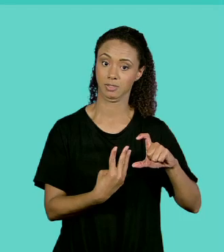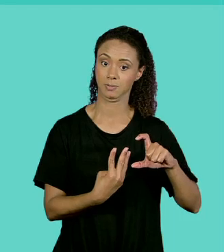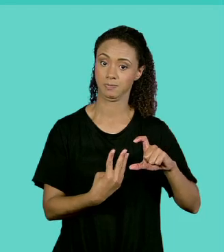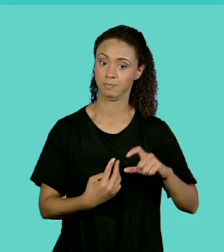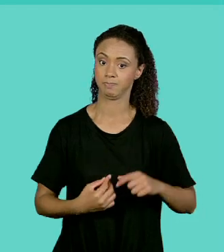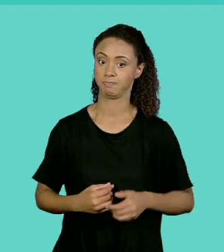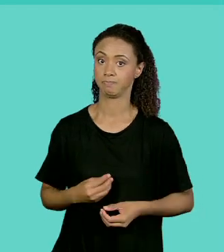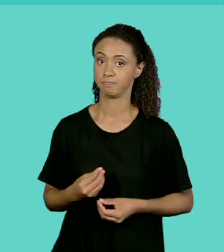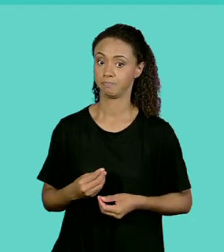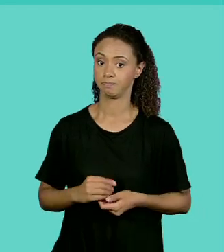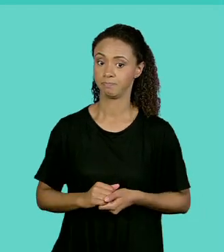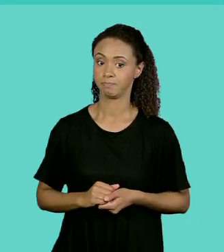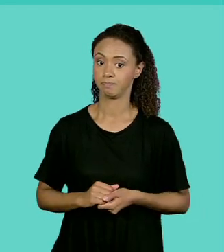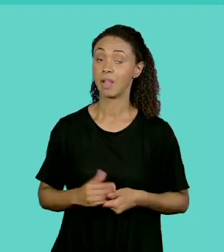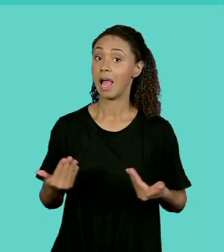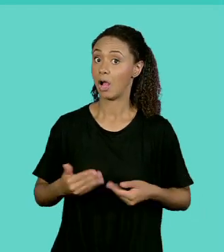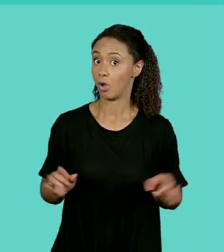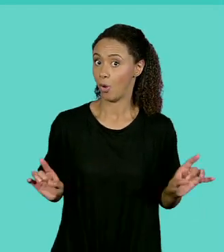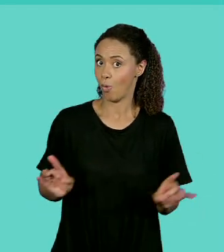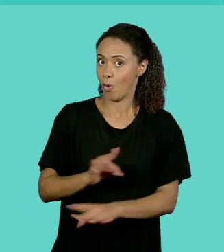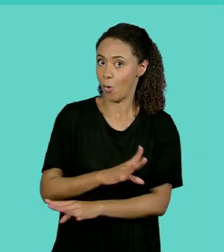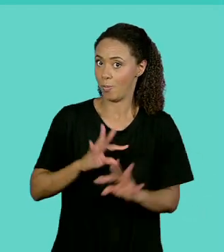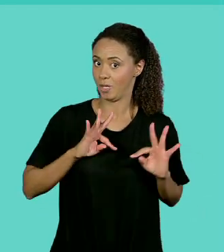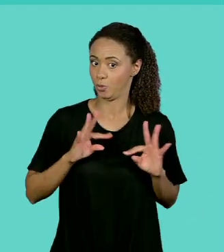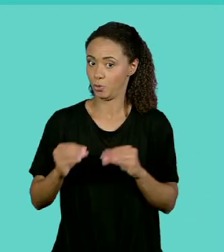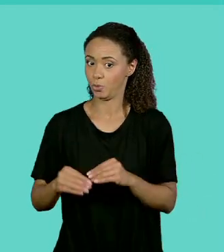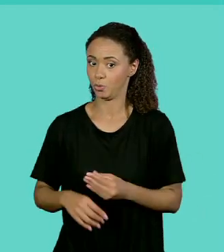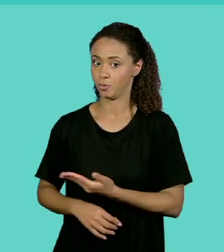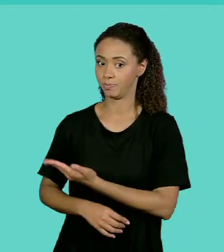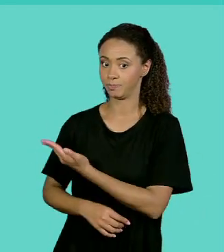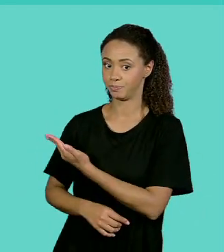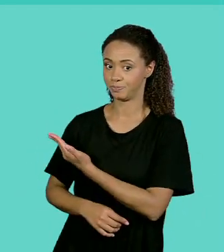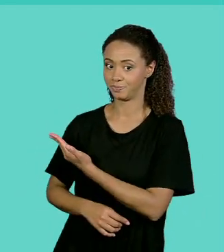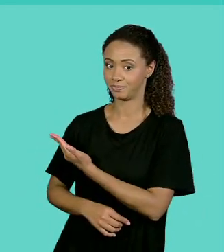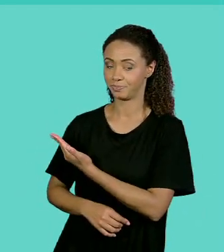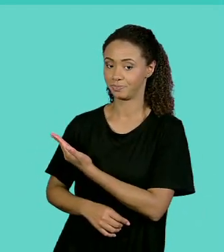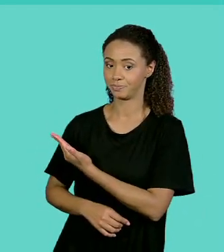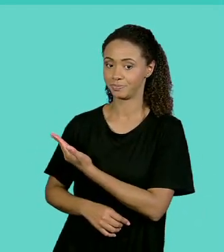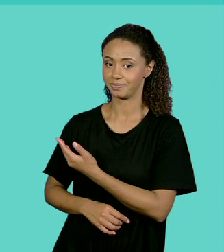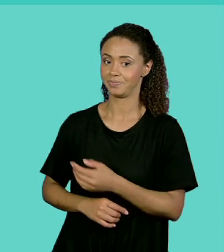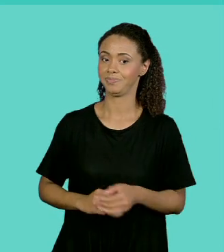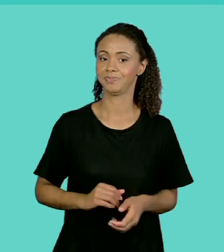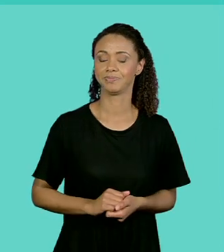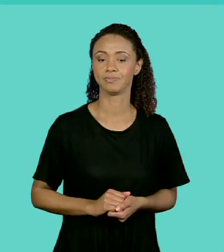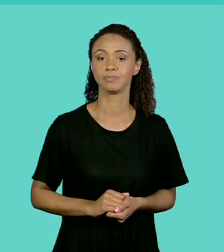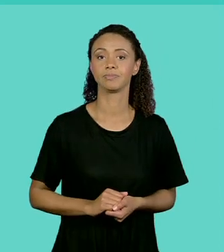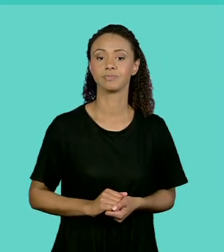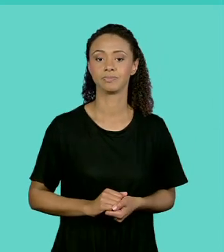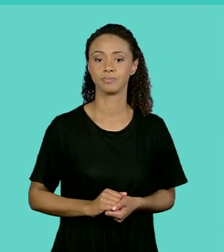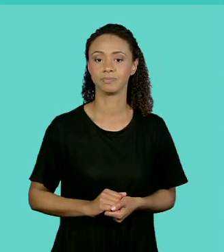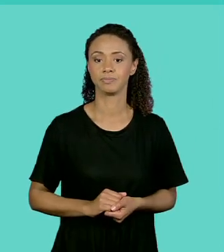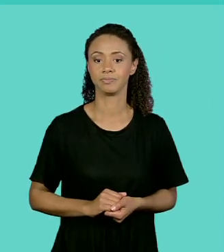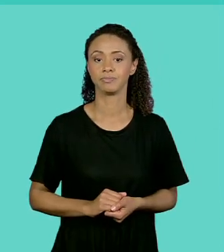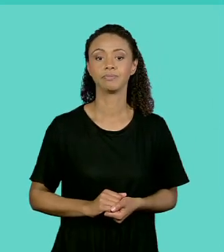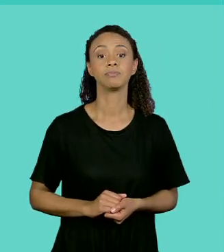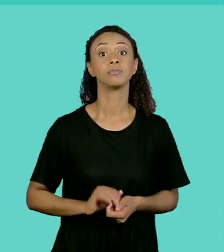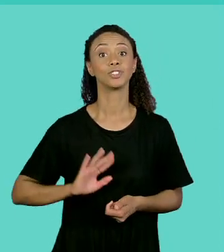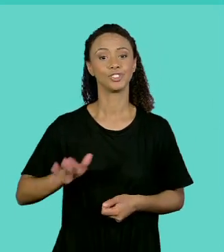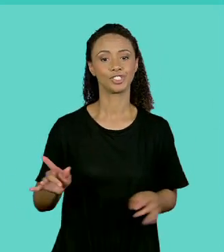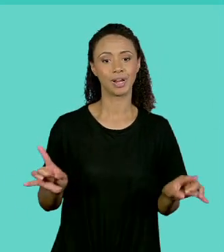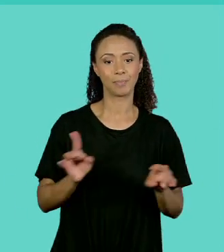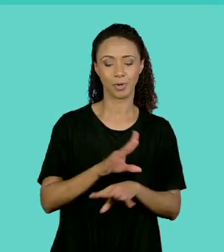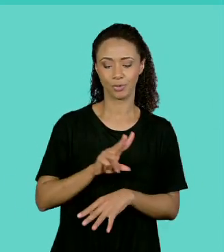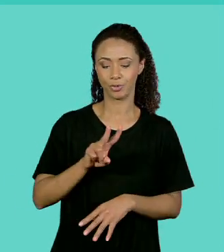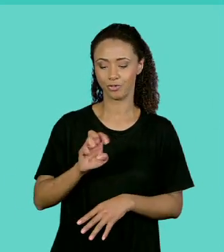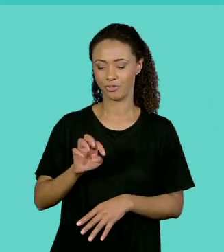Vamos lá, um programinha completo agora. Programa vetor 3. Trem. Declare. E aqui está o vetor como um